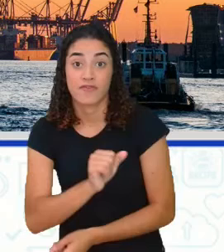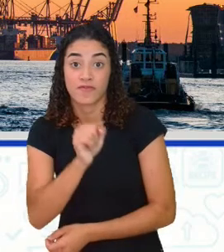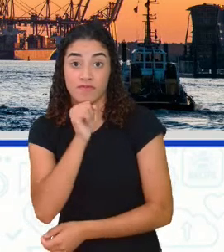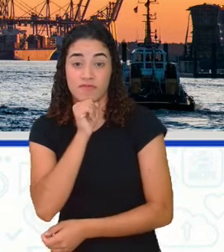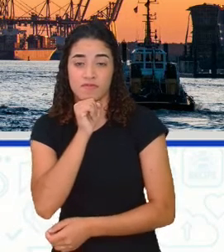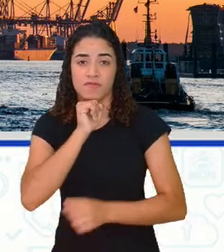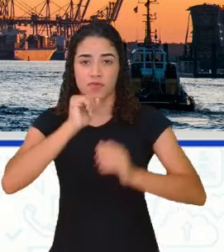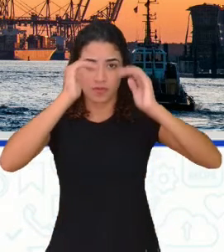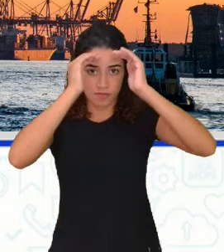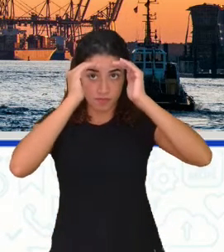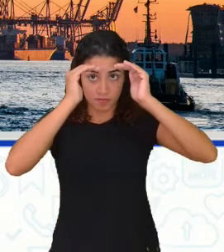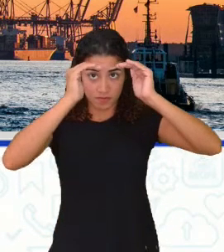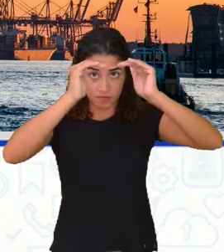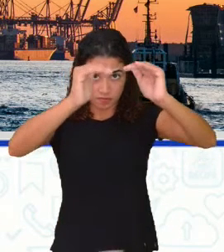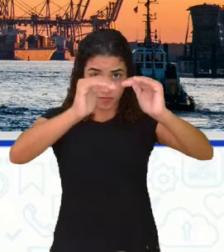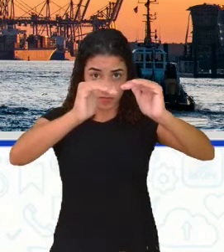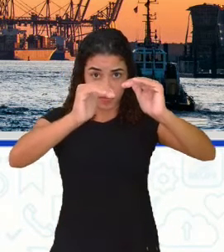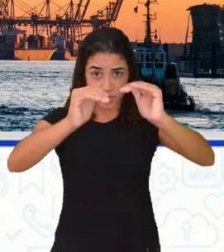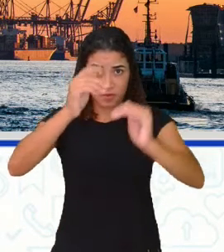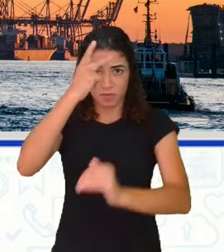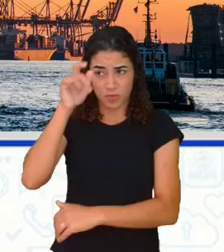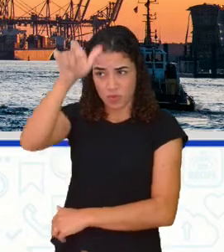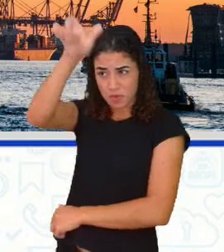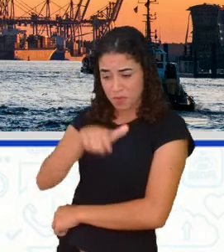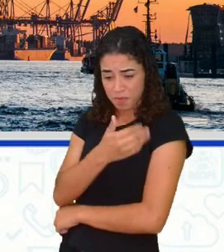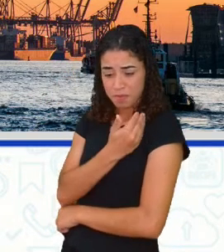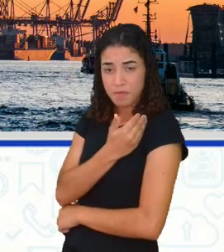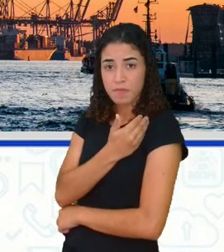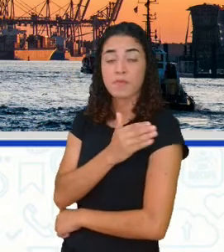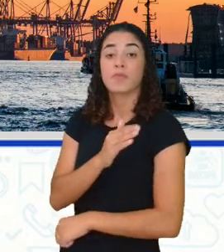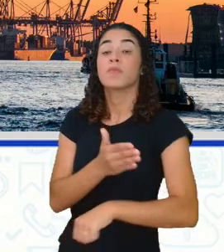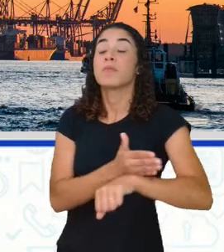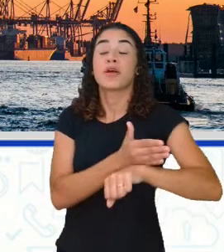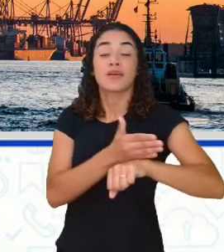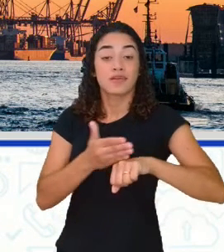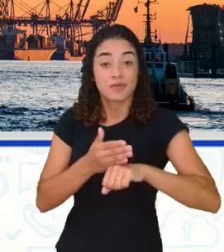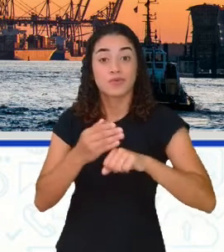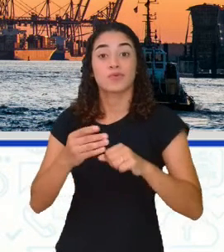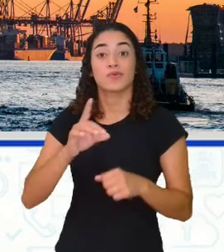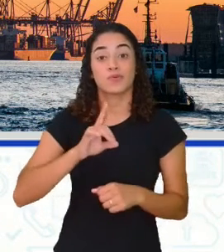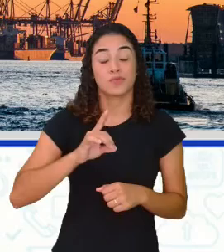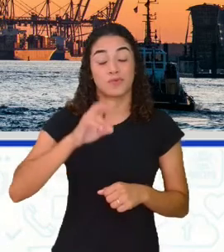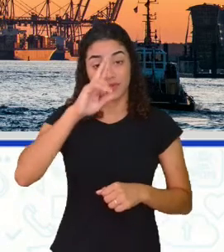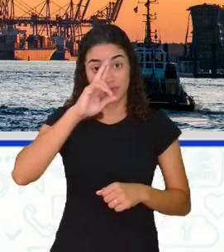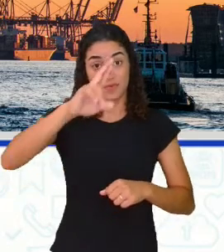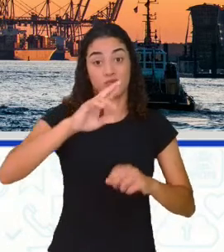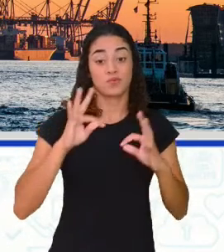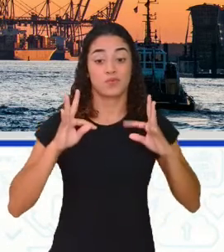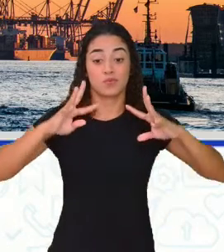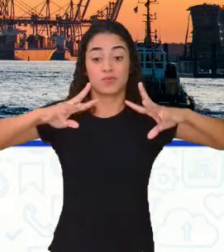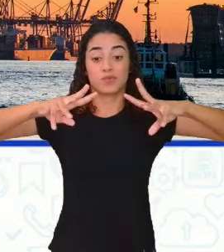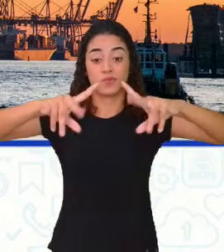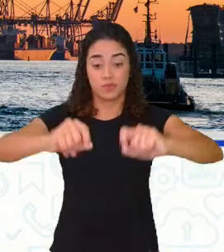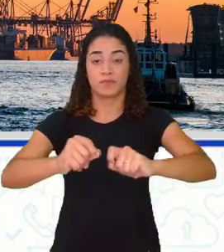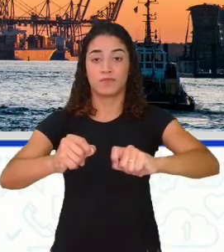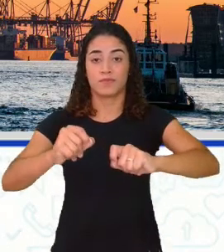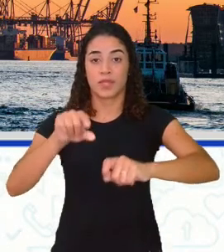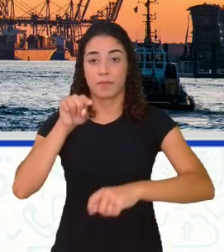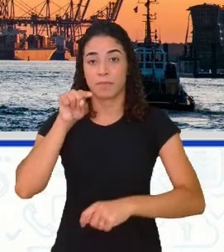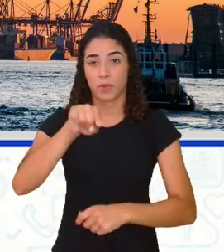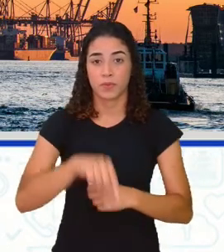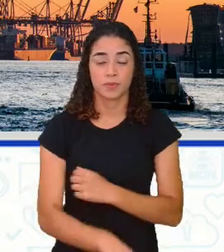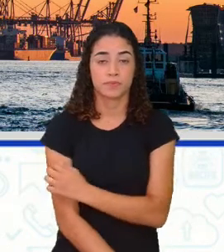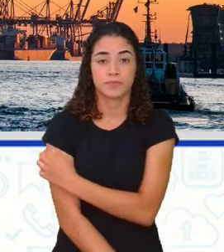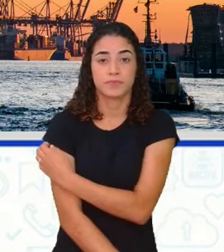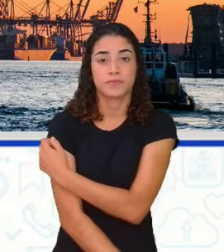obediência aos brancos donos de tudo. Ponto final. Então, nós temos